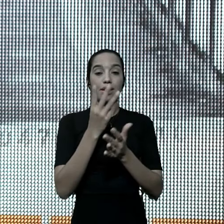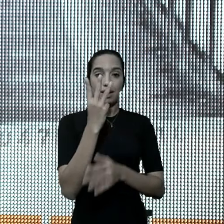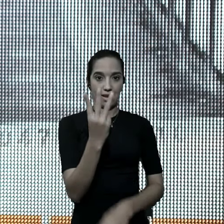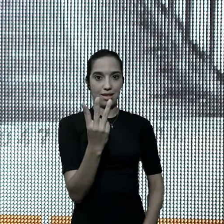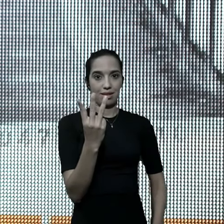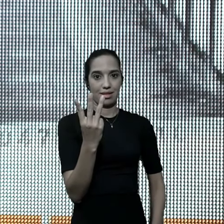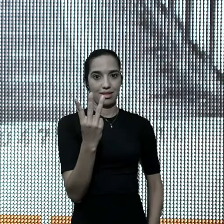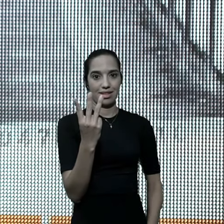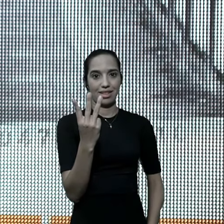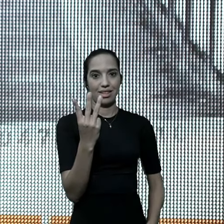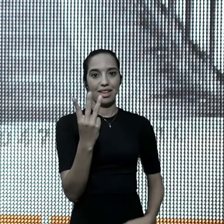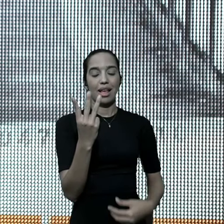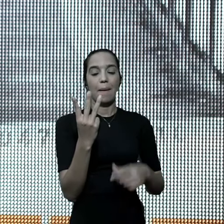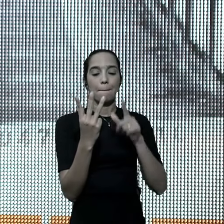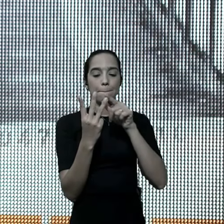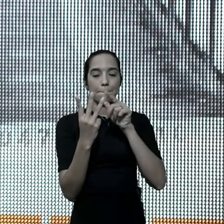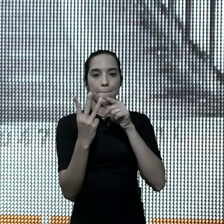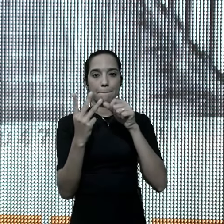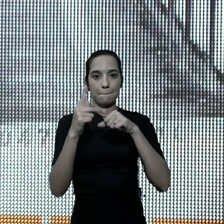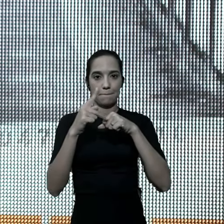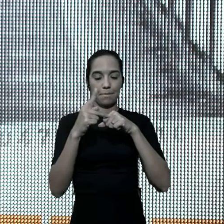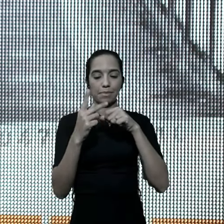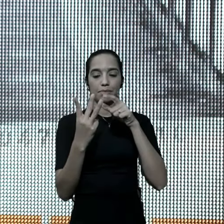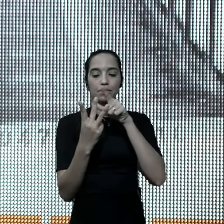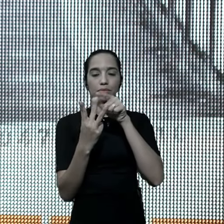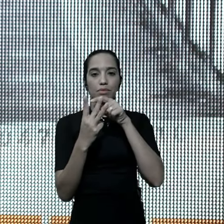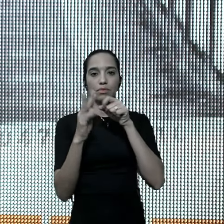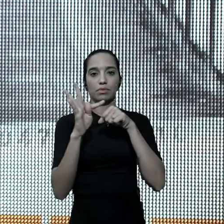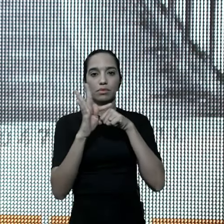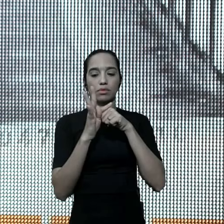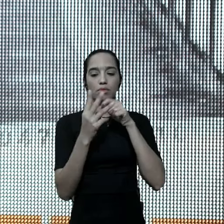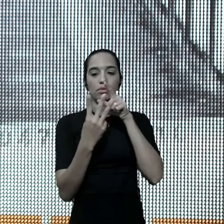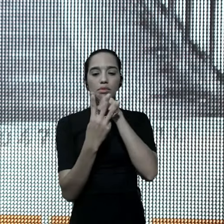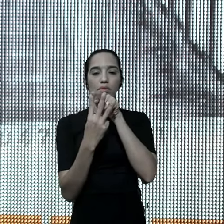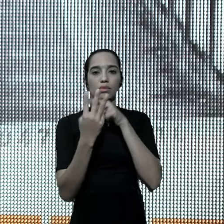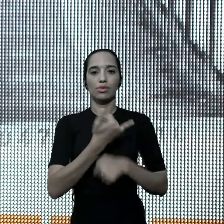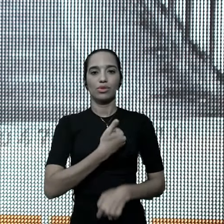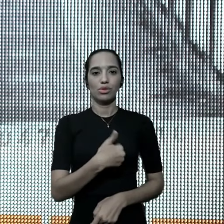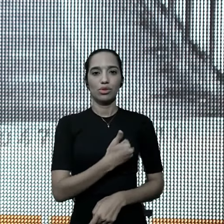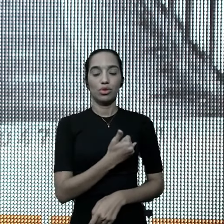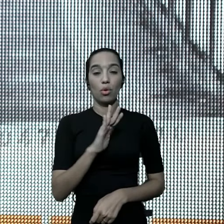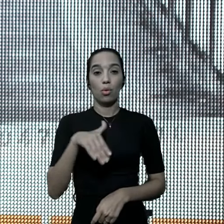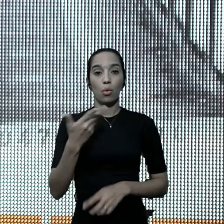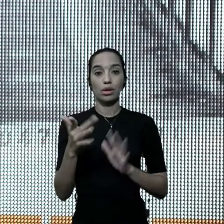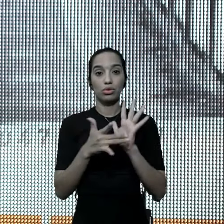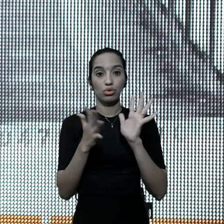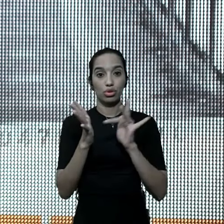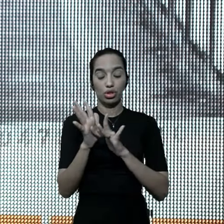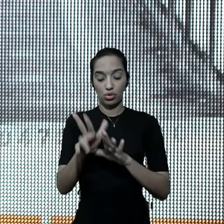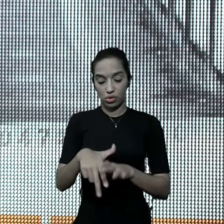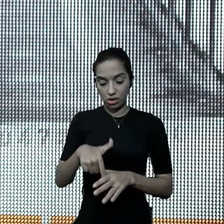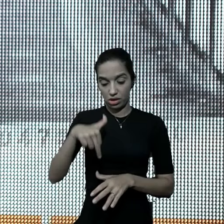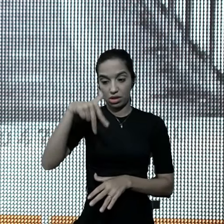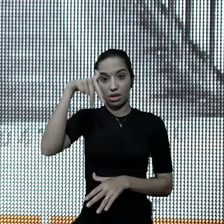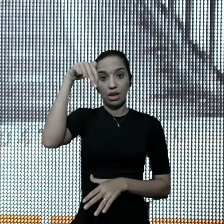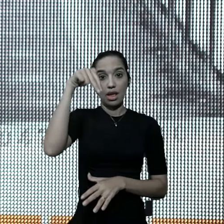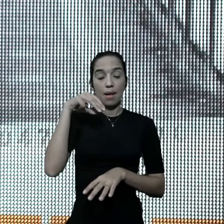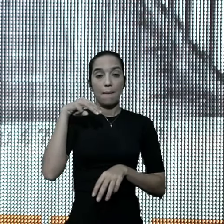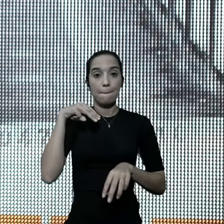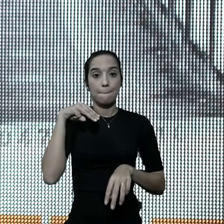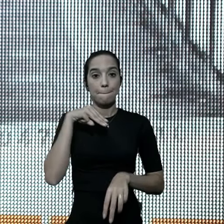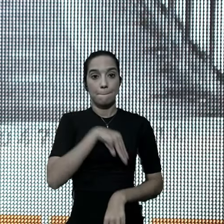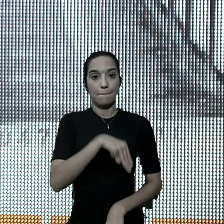Pedro, Tiago, e João, quando Jesus, foi transfigurado, ali em Mateus, 17,